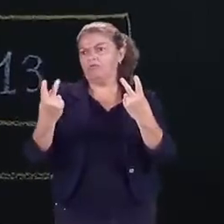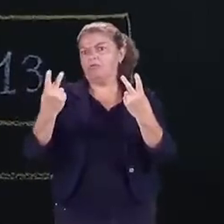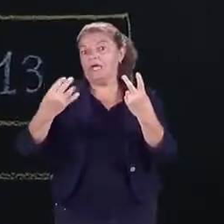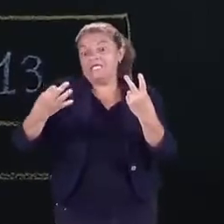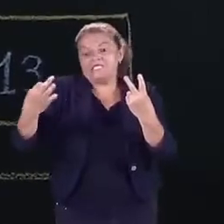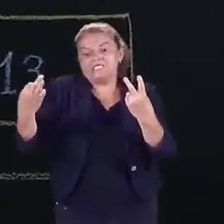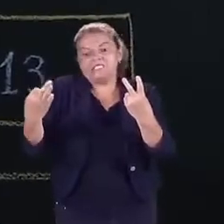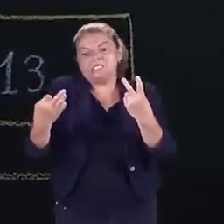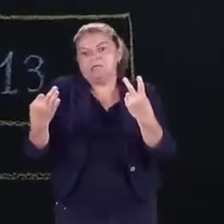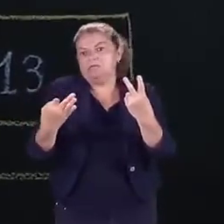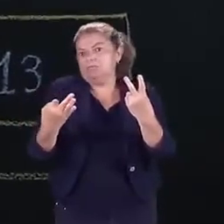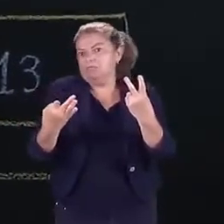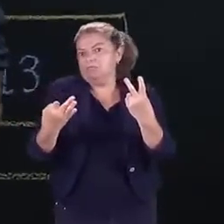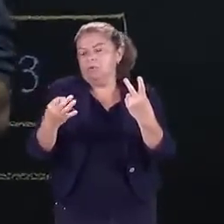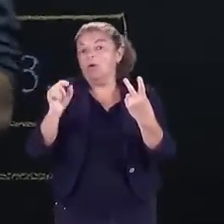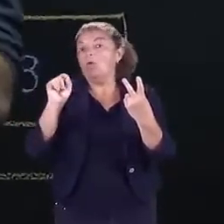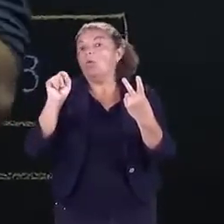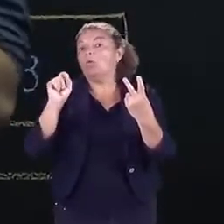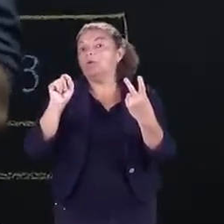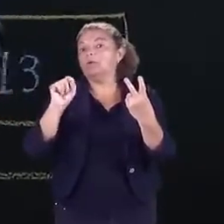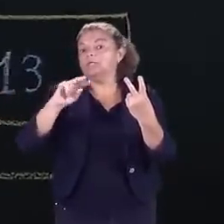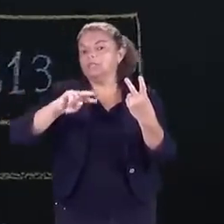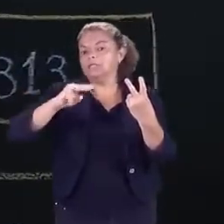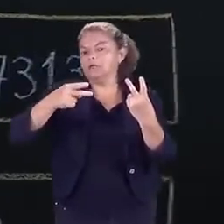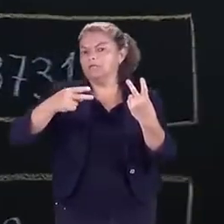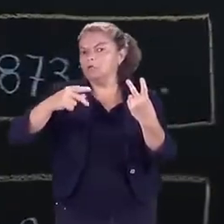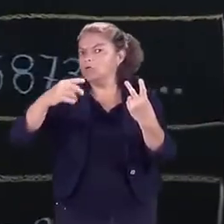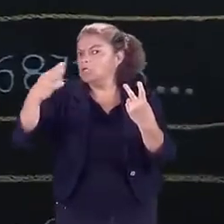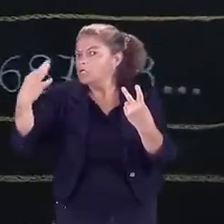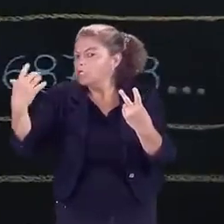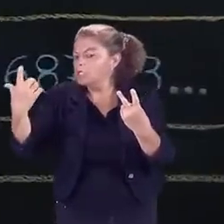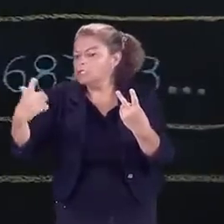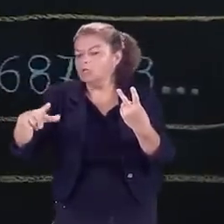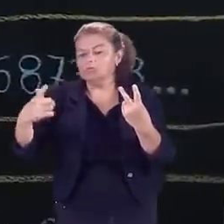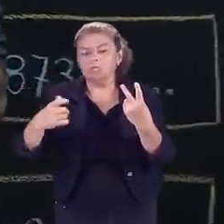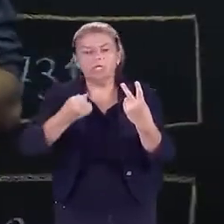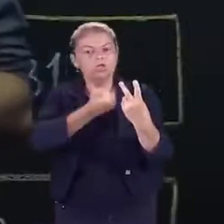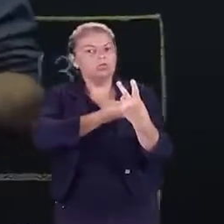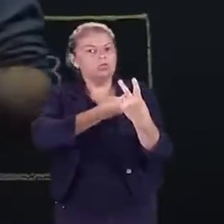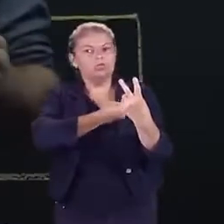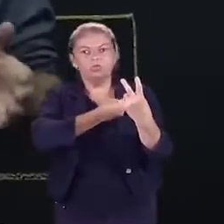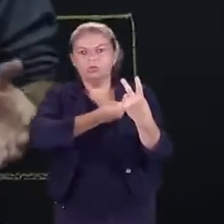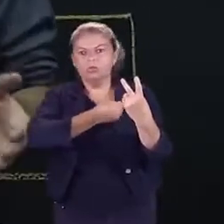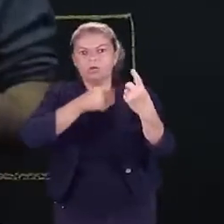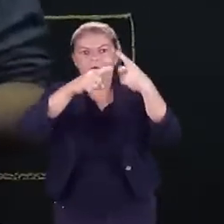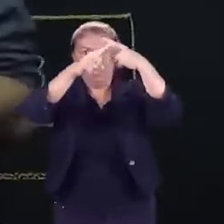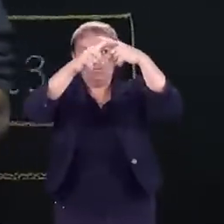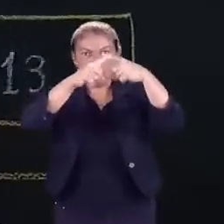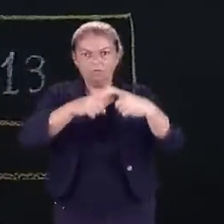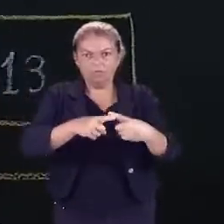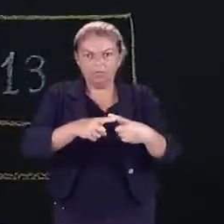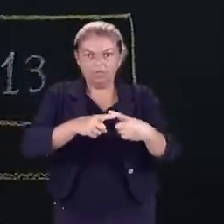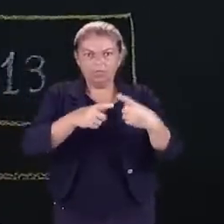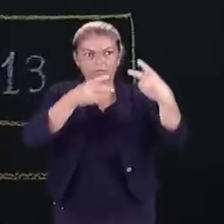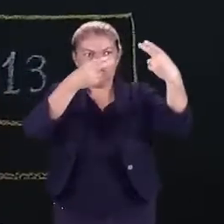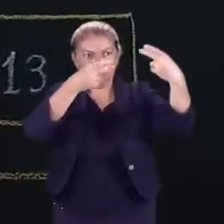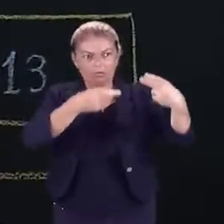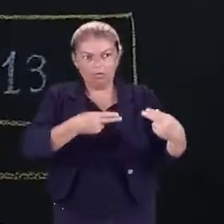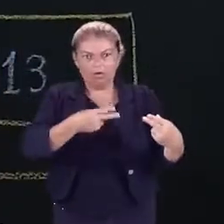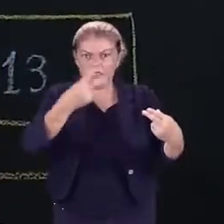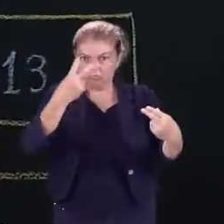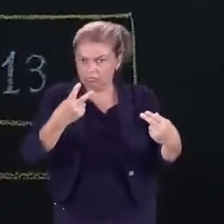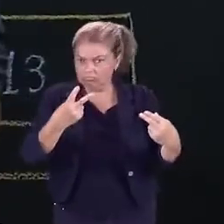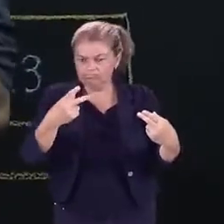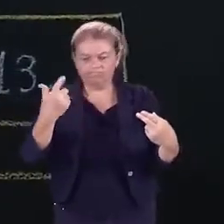exato. Isso quer dizer o seguinte, que não existe nenhum número que multiplicado por ele mesmo chegue a 2,